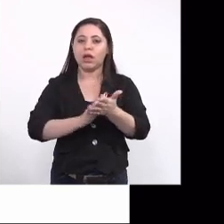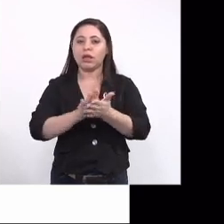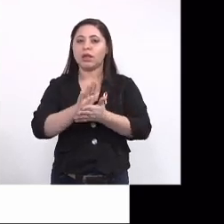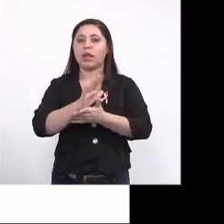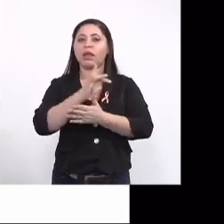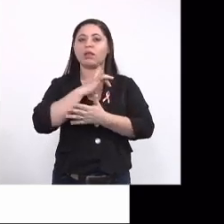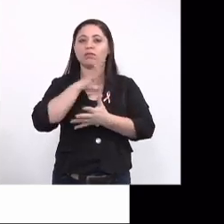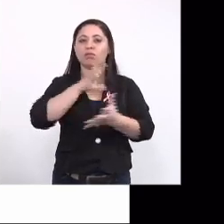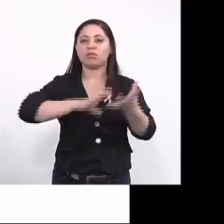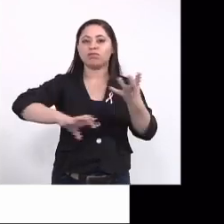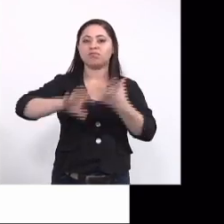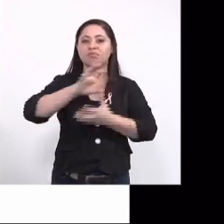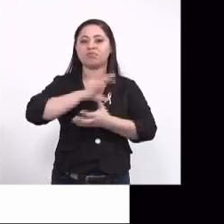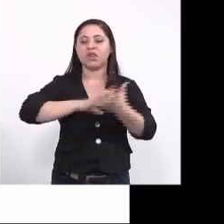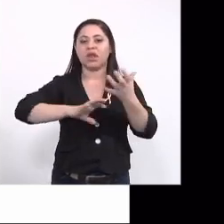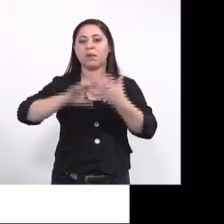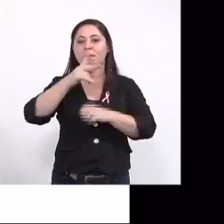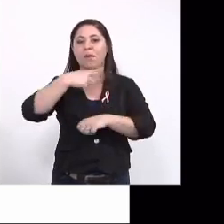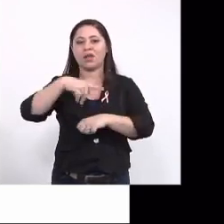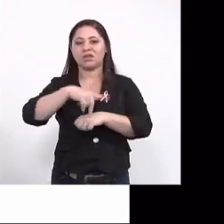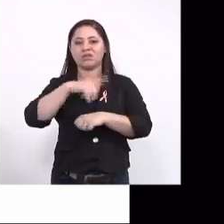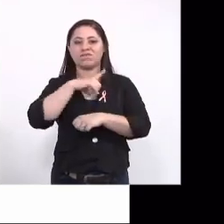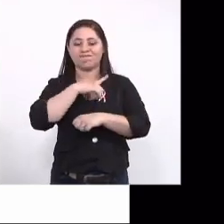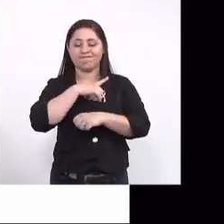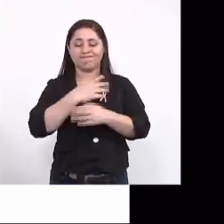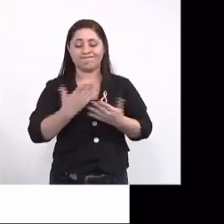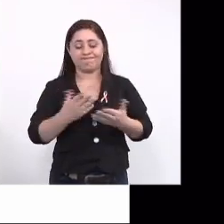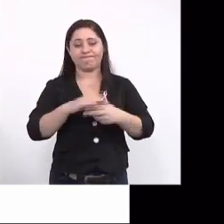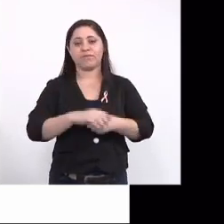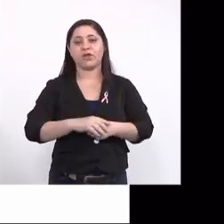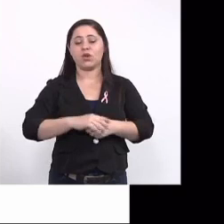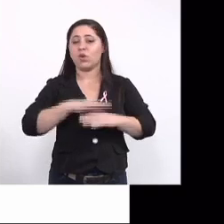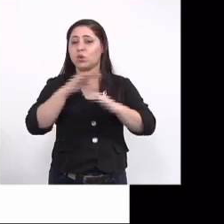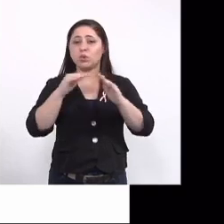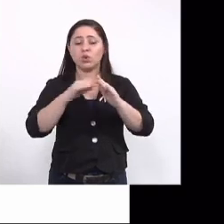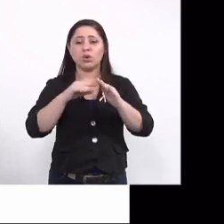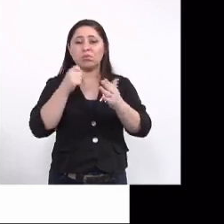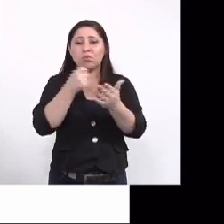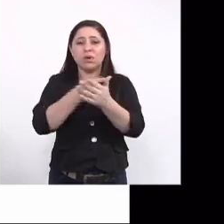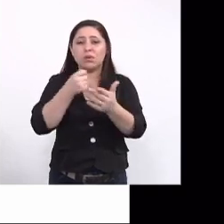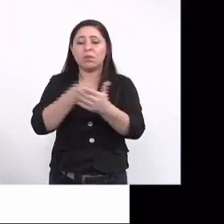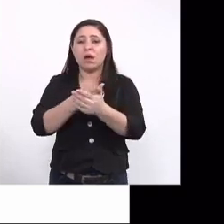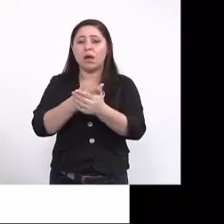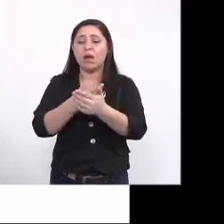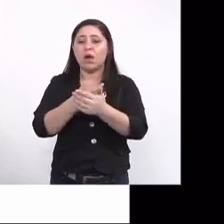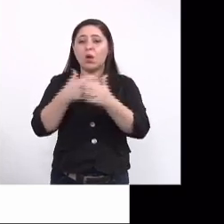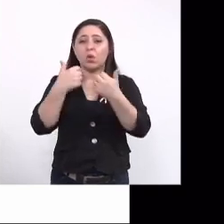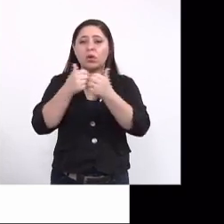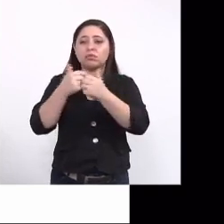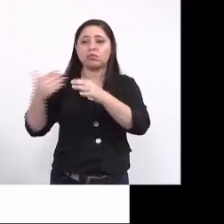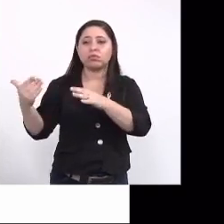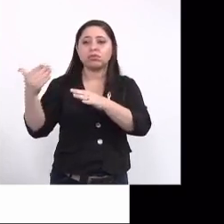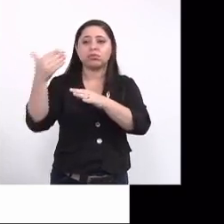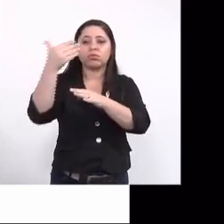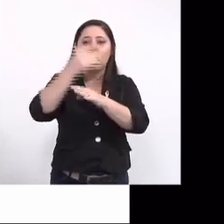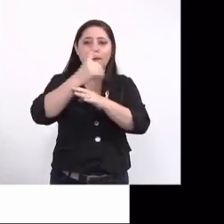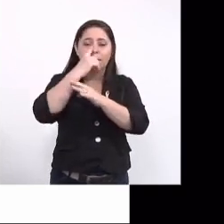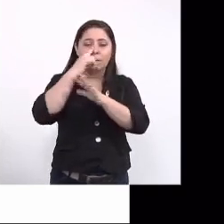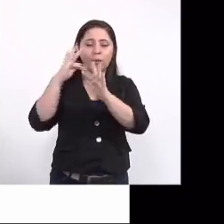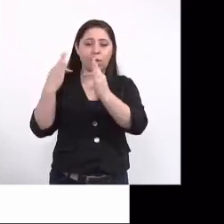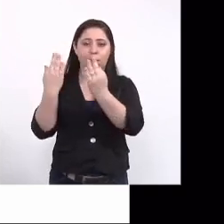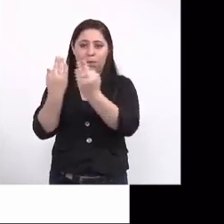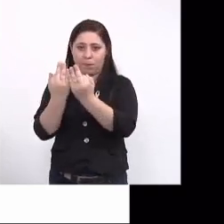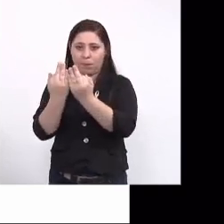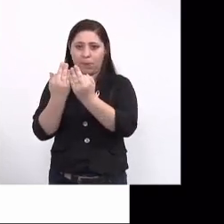econômico que o país atravessa então todos esses gastos que eu coloquei aí transporte das mães até os locais de atendimento então